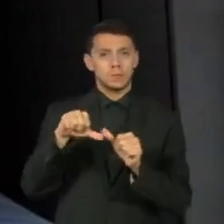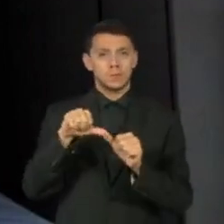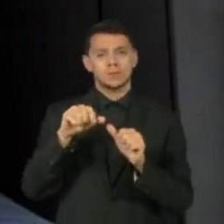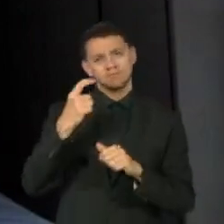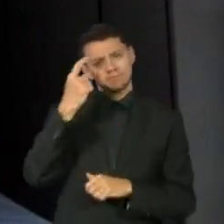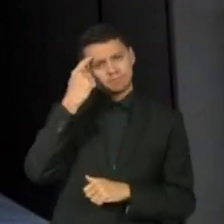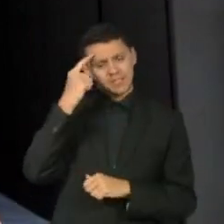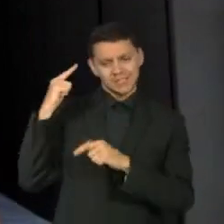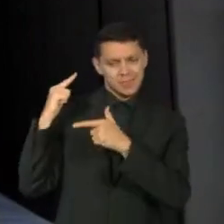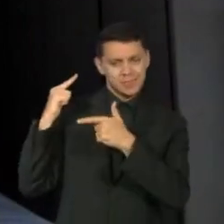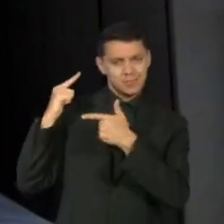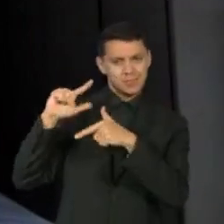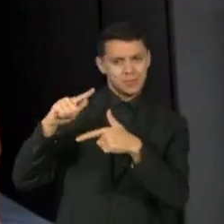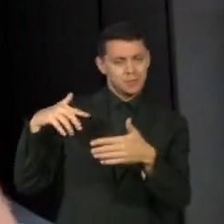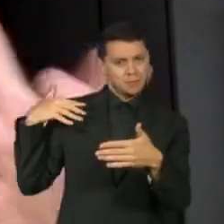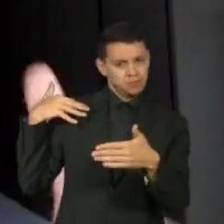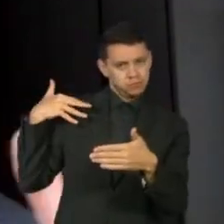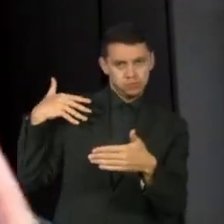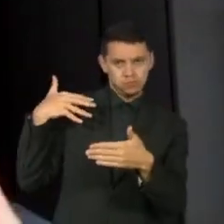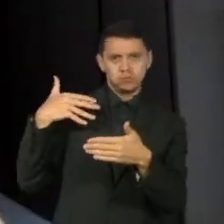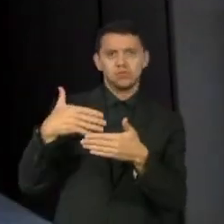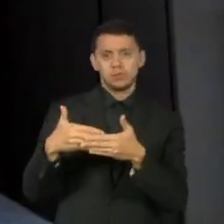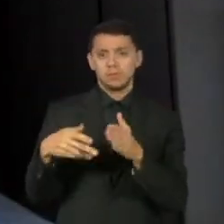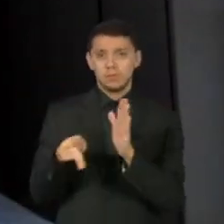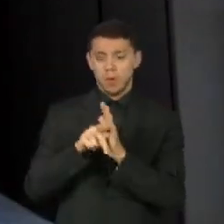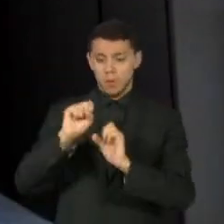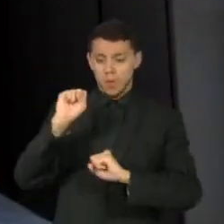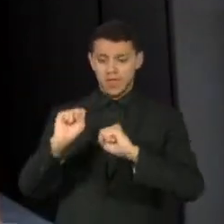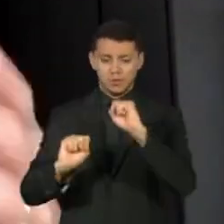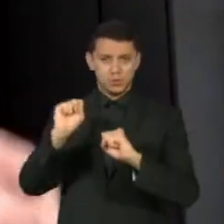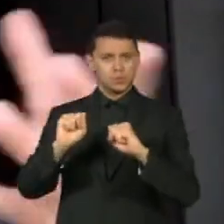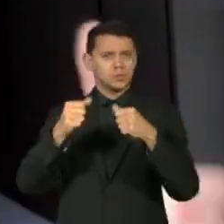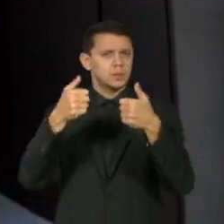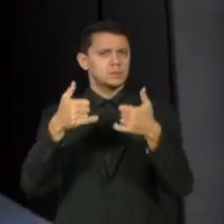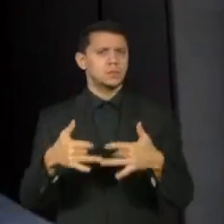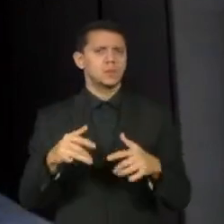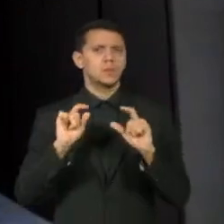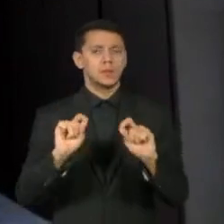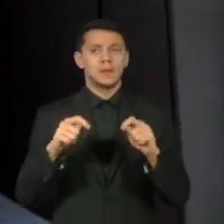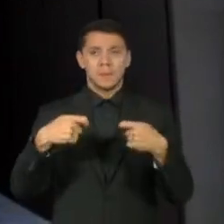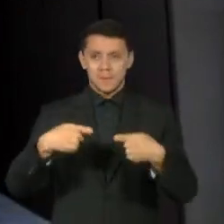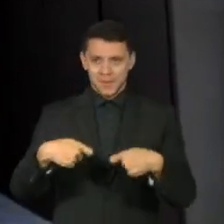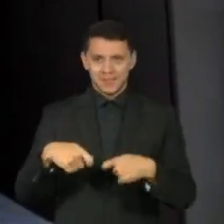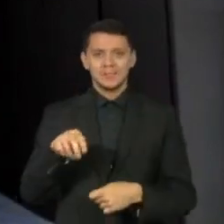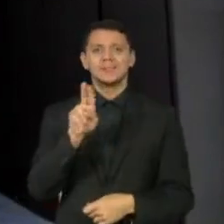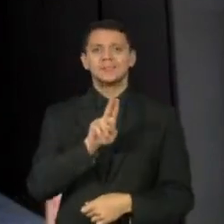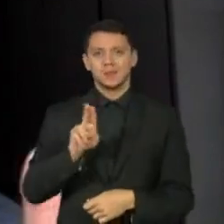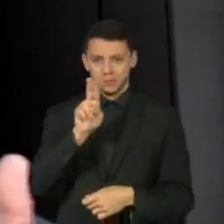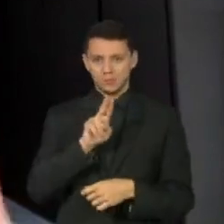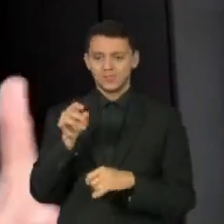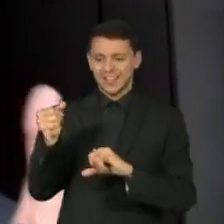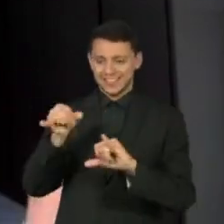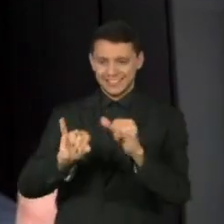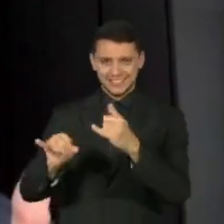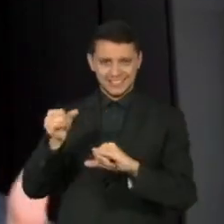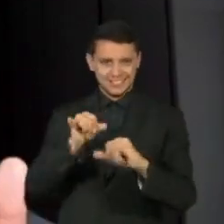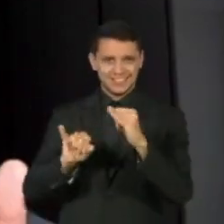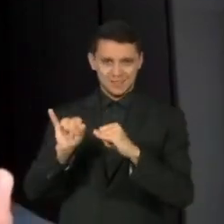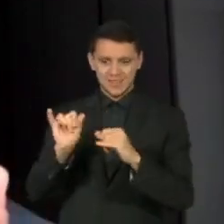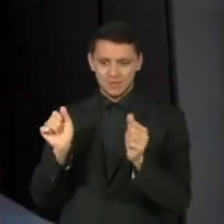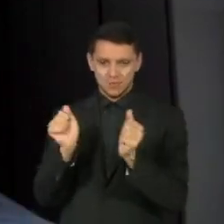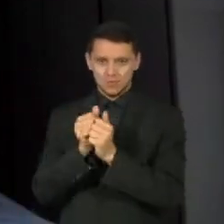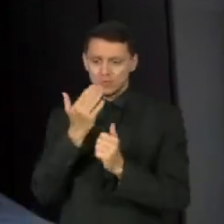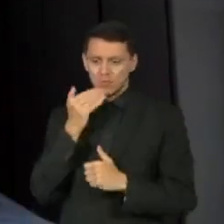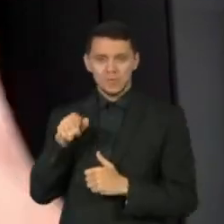Tradicionalmente, o que a gente, a indústria coloca, né? Que ela precisa utilizar os aditivos alimentares para fazer